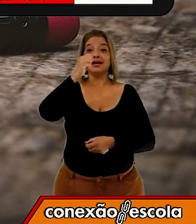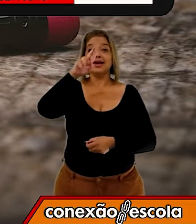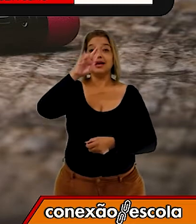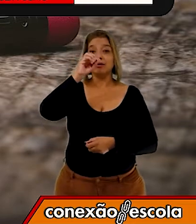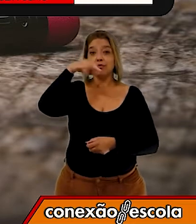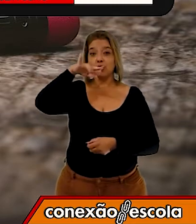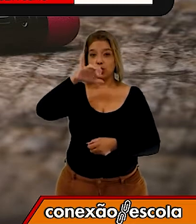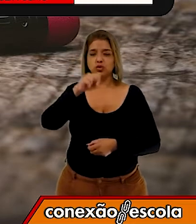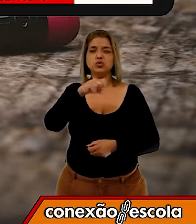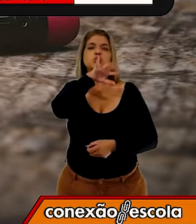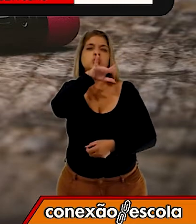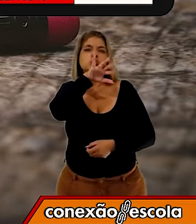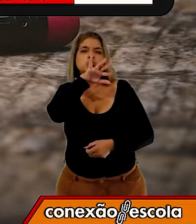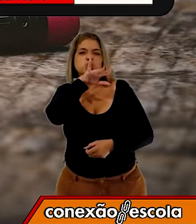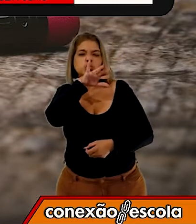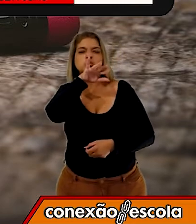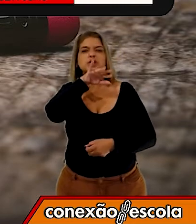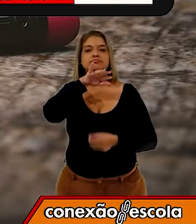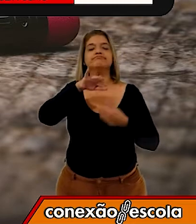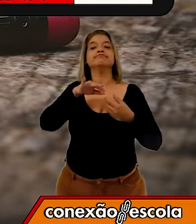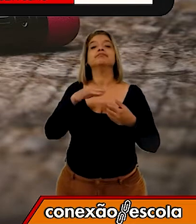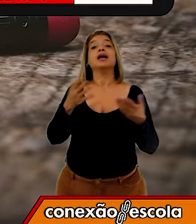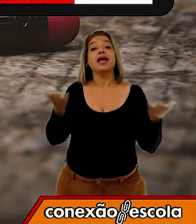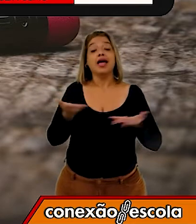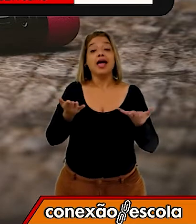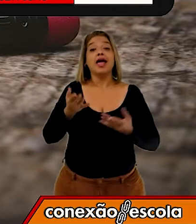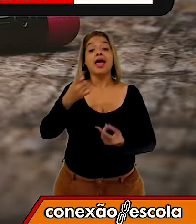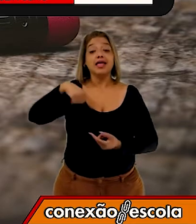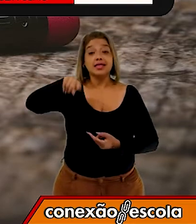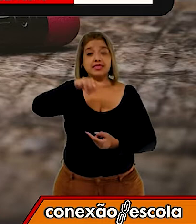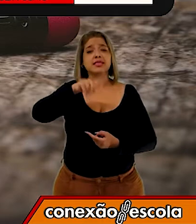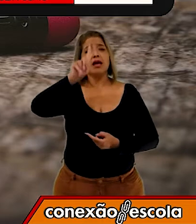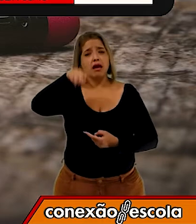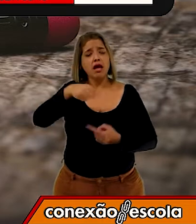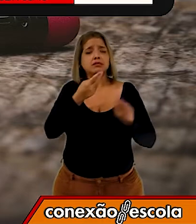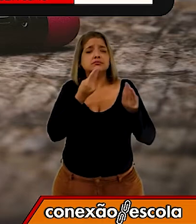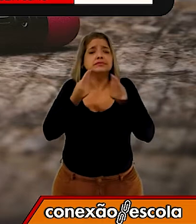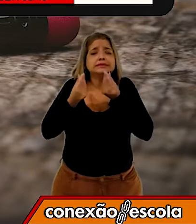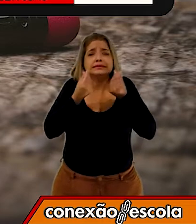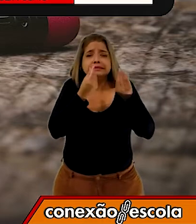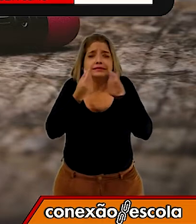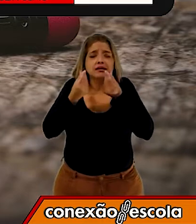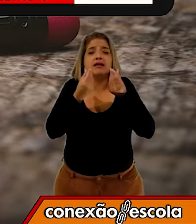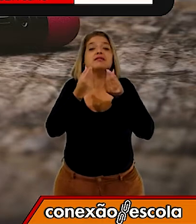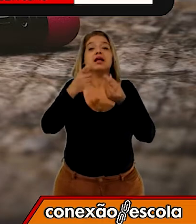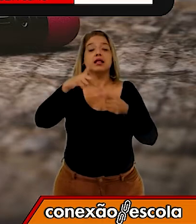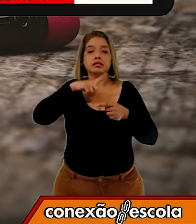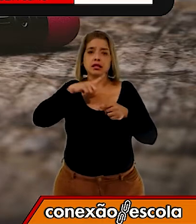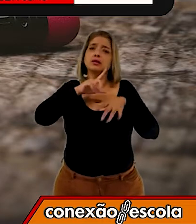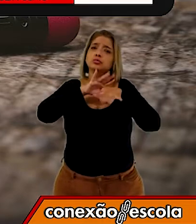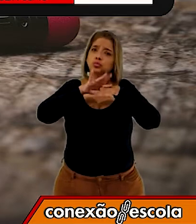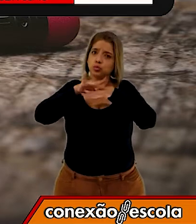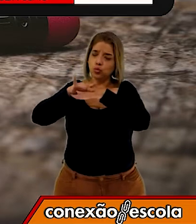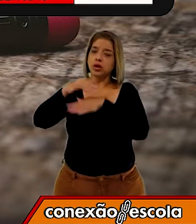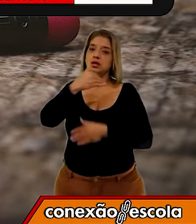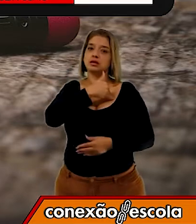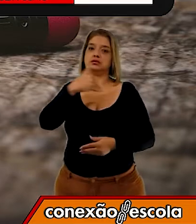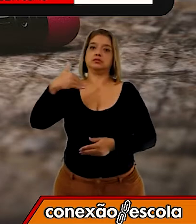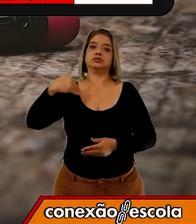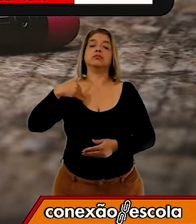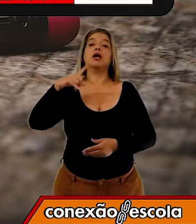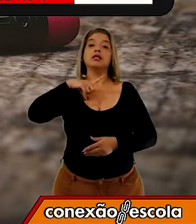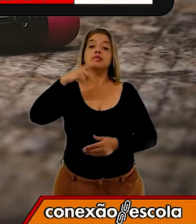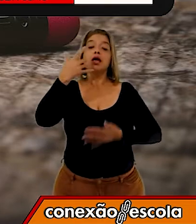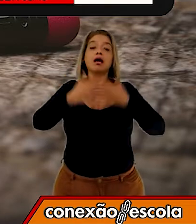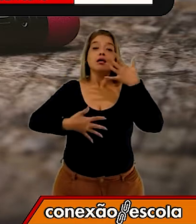das células. Como é um sistema delicado, existem algumas doenças respiratórias que acabam